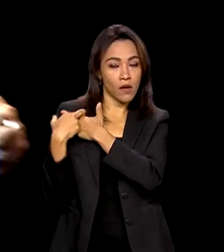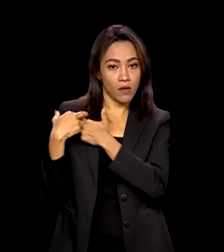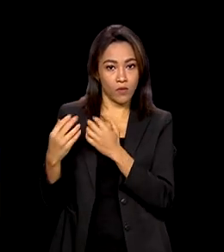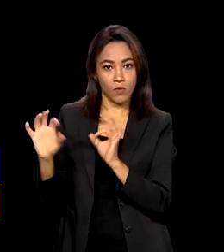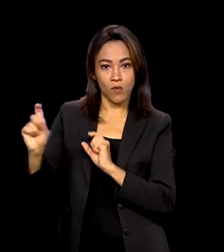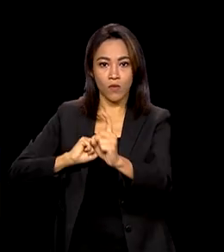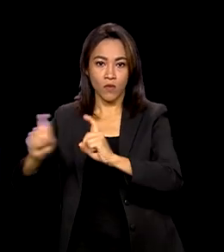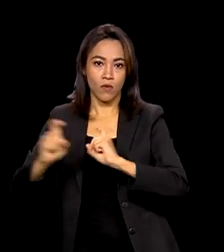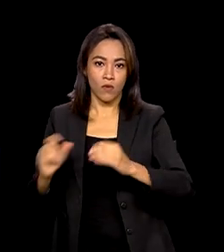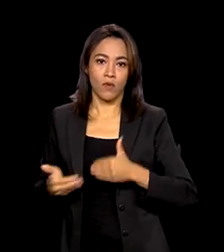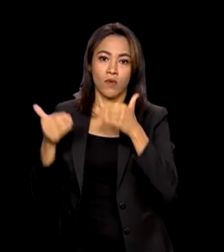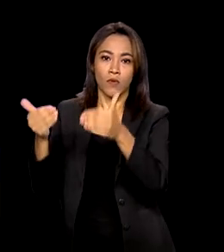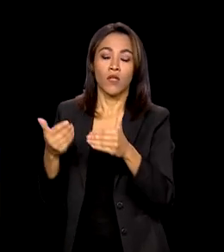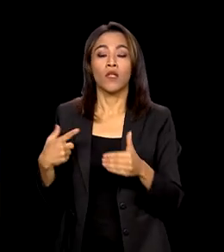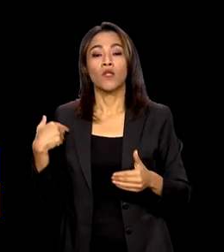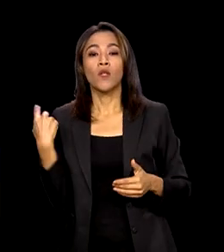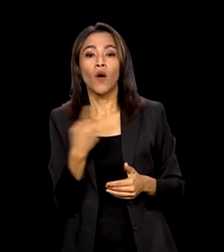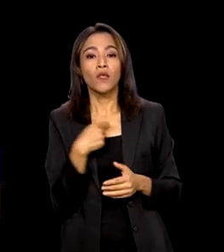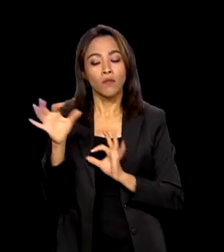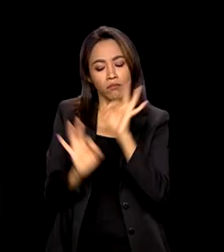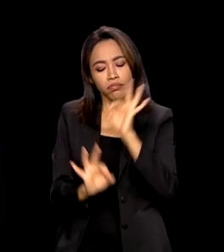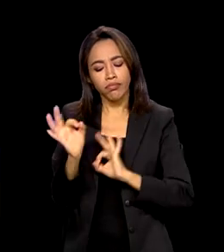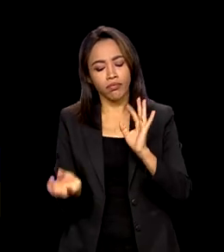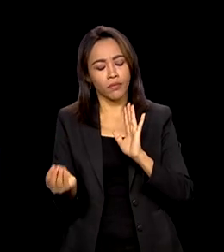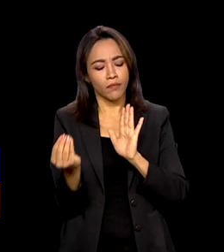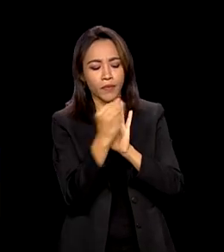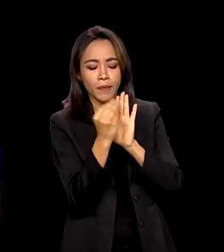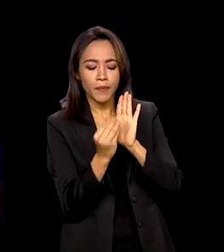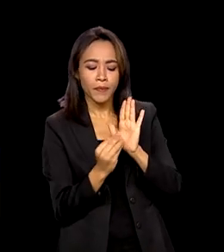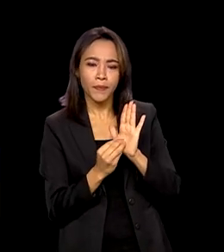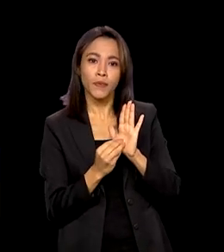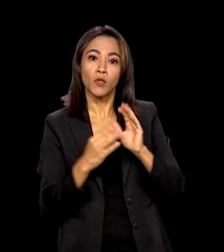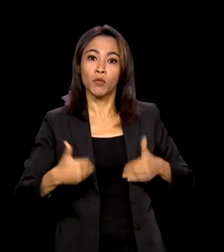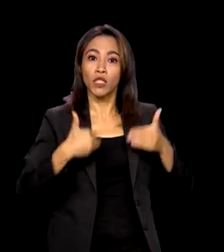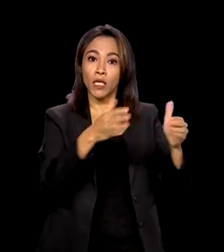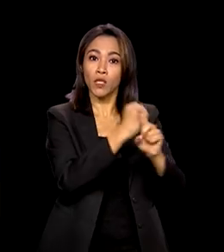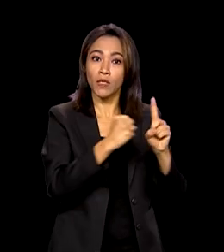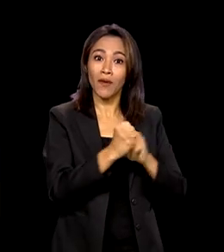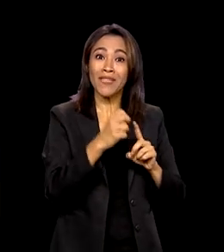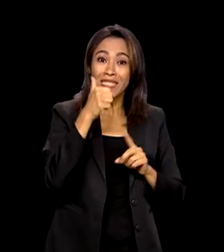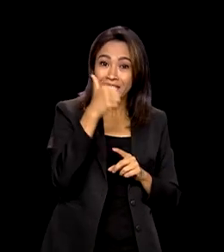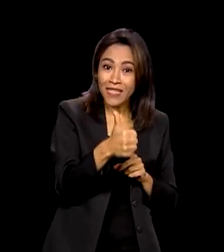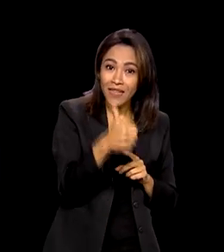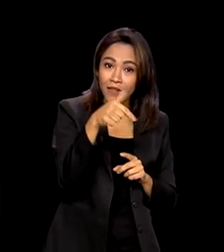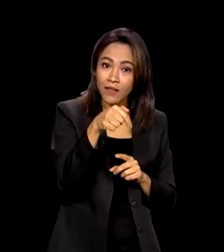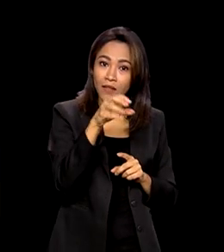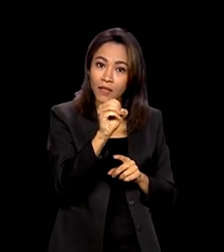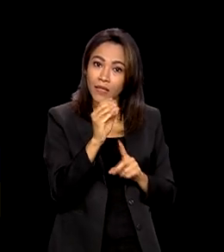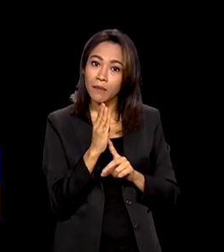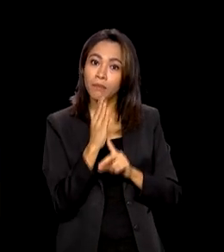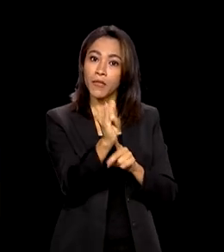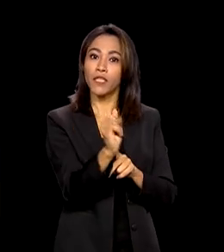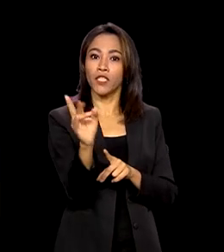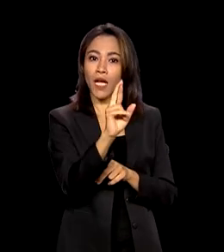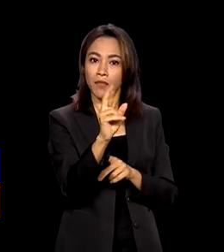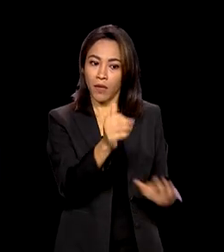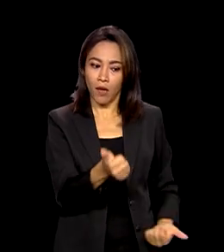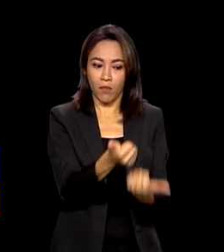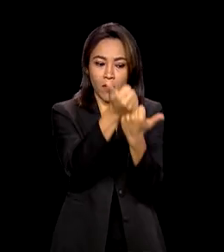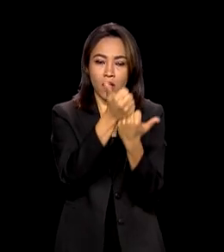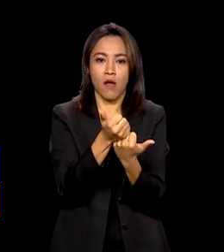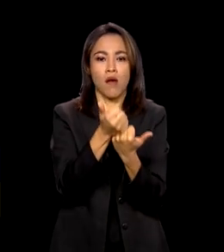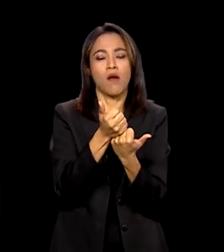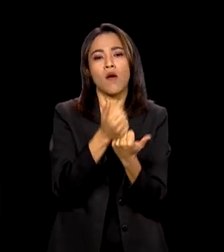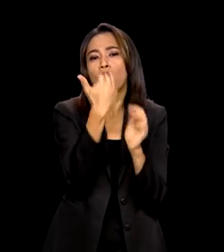colocamos no Ministério de Desenvolvimento Social 170 bilhões de reais para o programa Bolsa